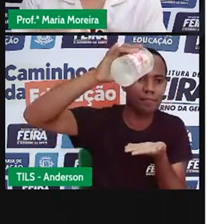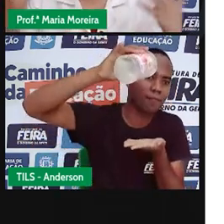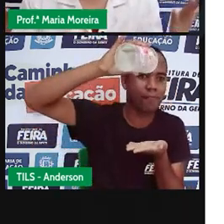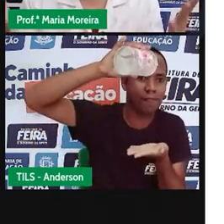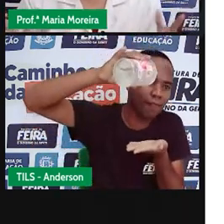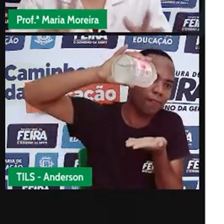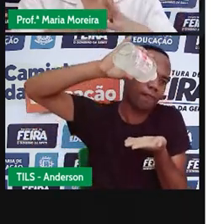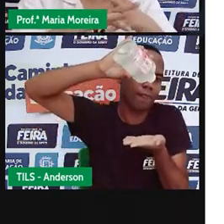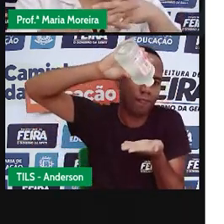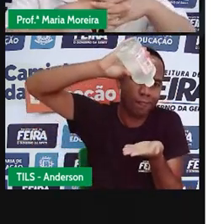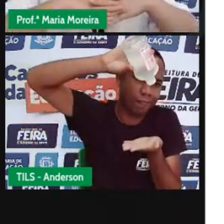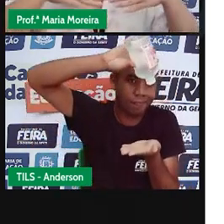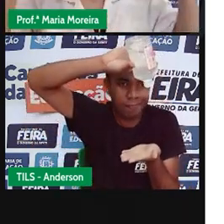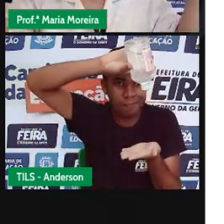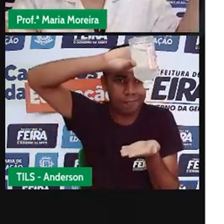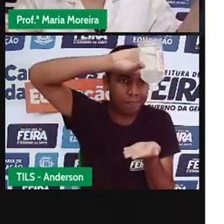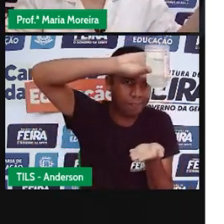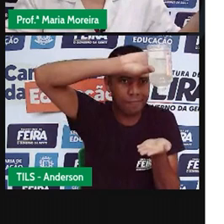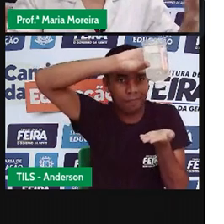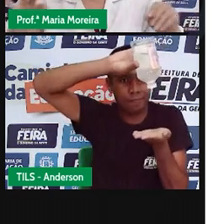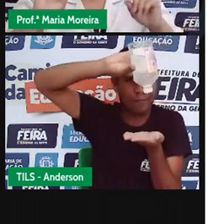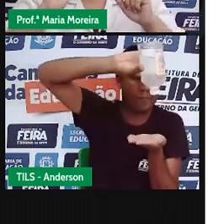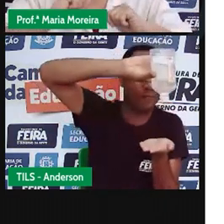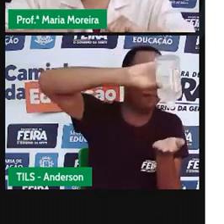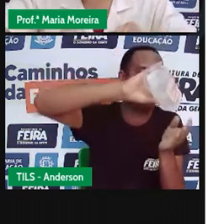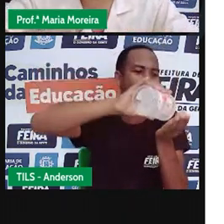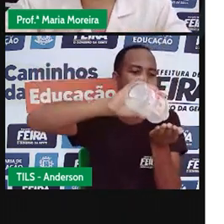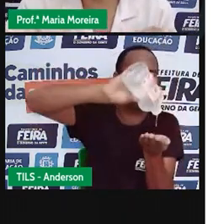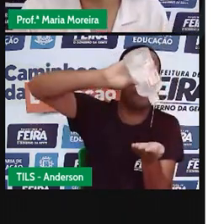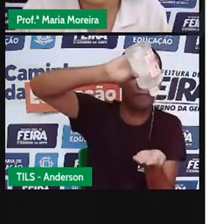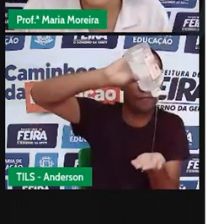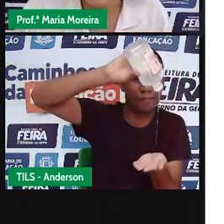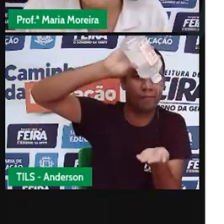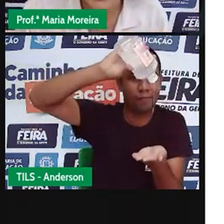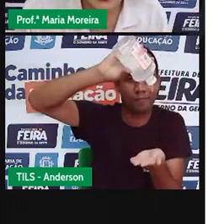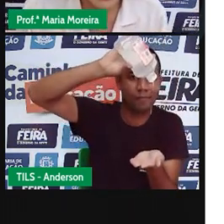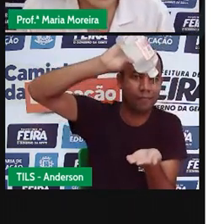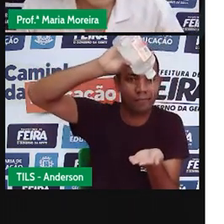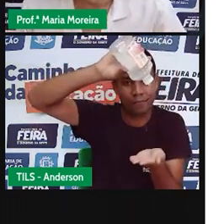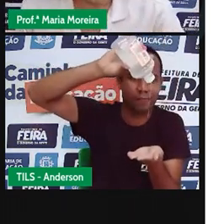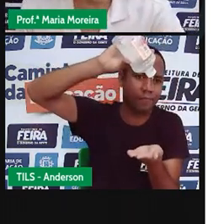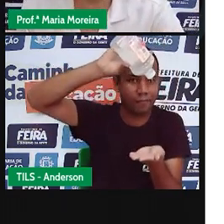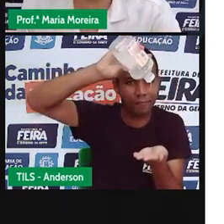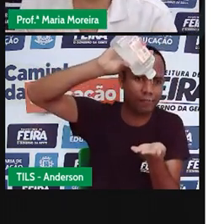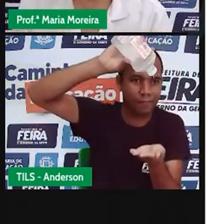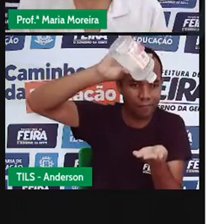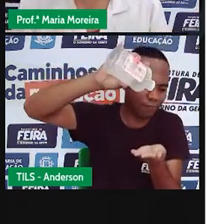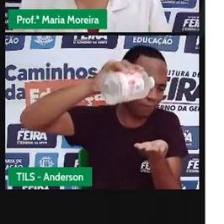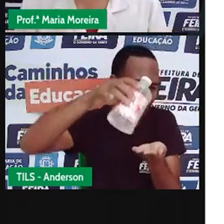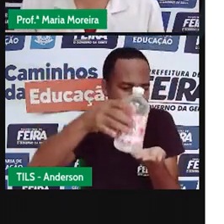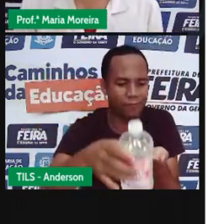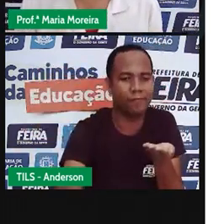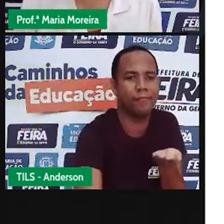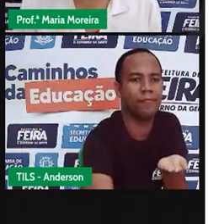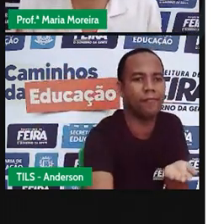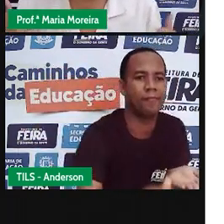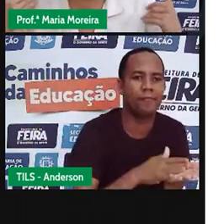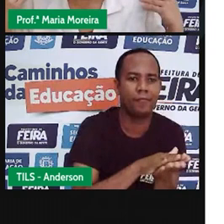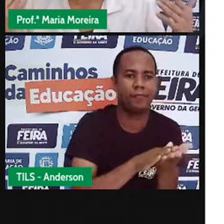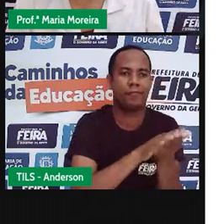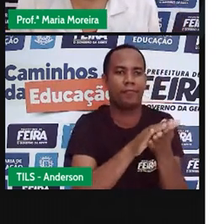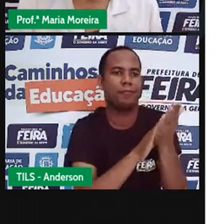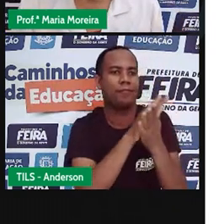uma mão. Lave entre os dedos. Olha se a unha tá bem limpinha. Usem álcool em gel e